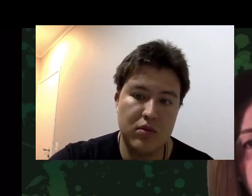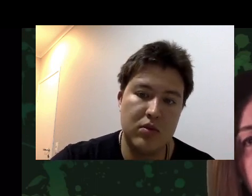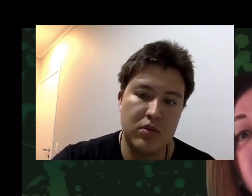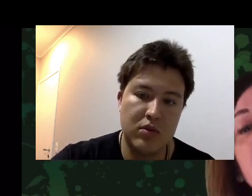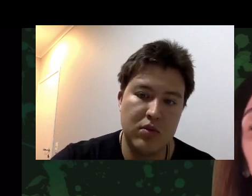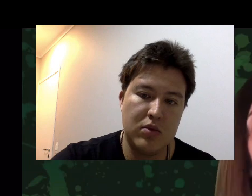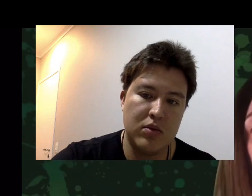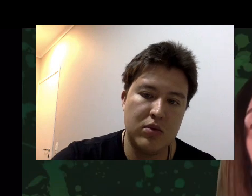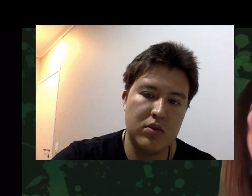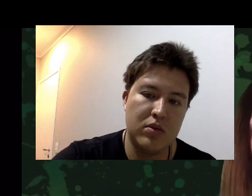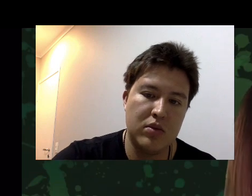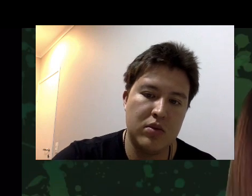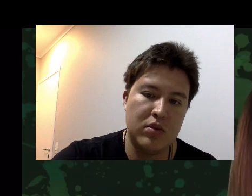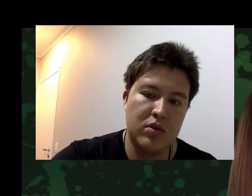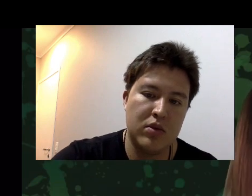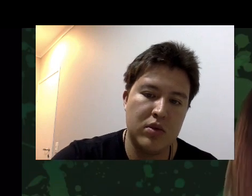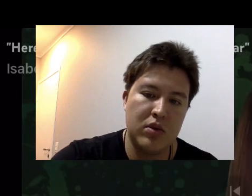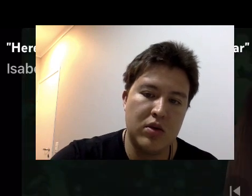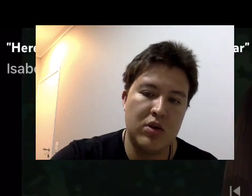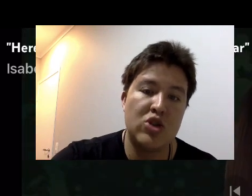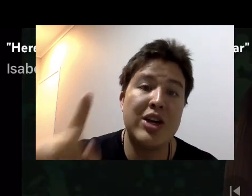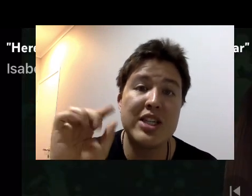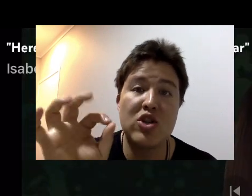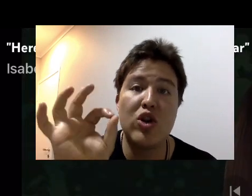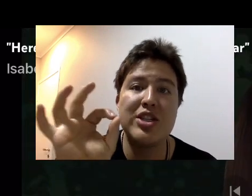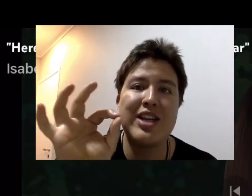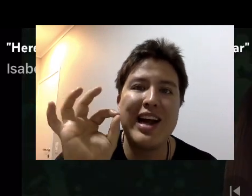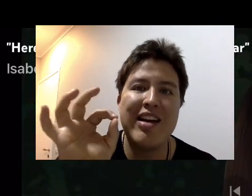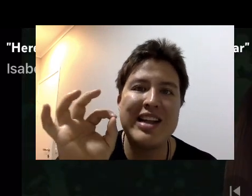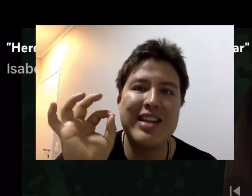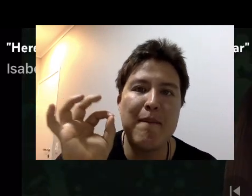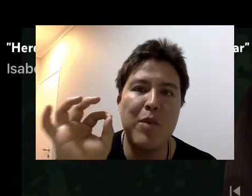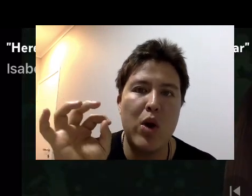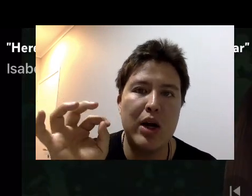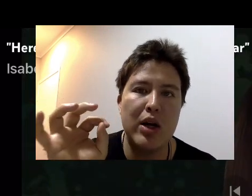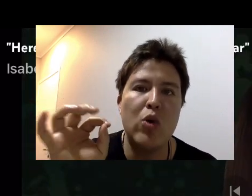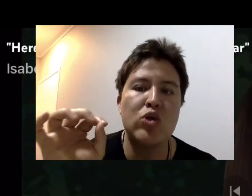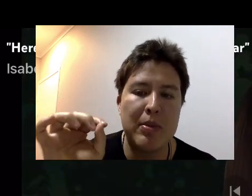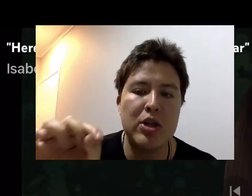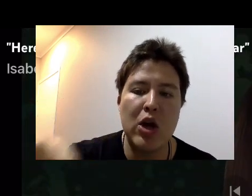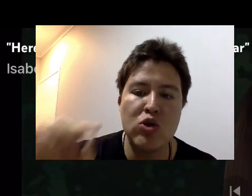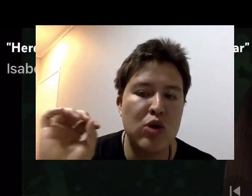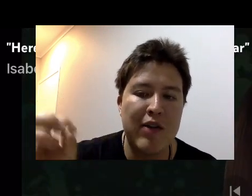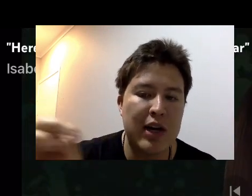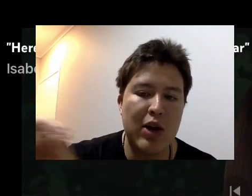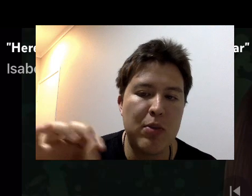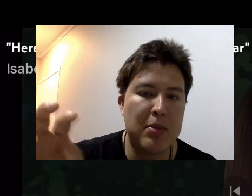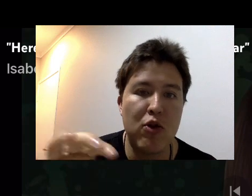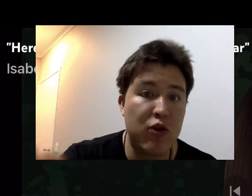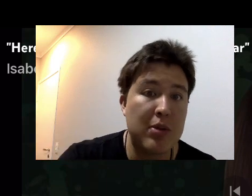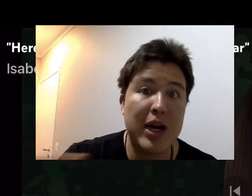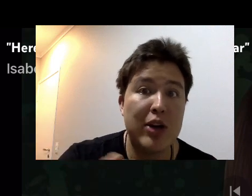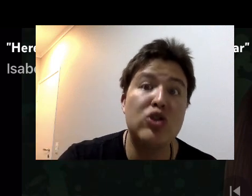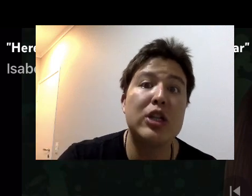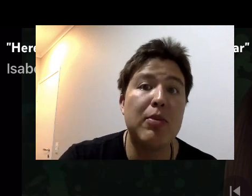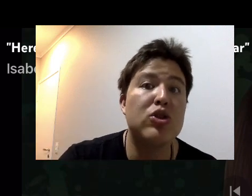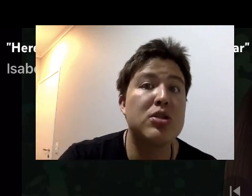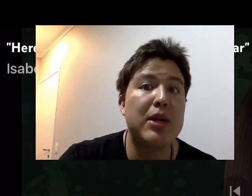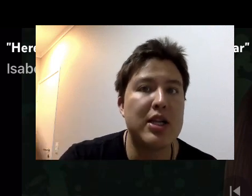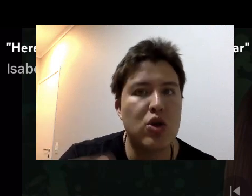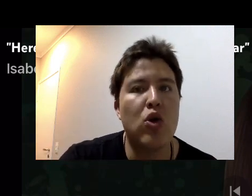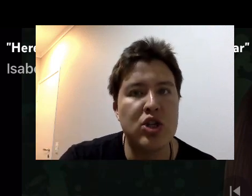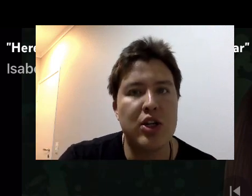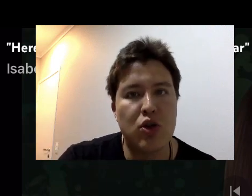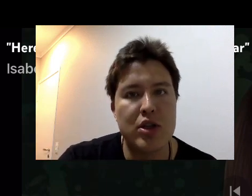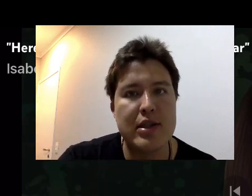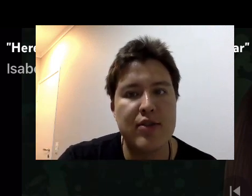-metragens antes, nos quais ele foi aprimorando. São essas coisas que ela é tão boa. Eu também, eu jurava que era o primeiro filme e que ele não tinha muita